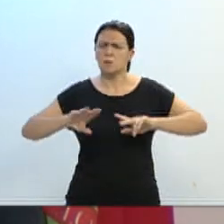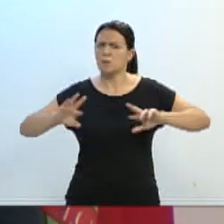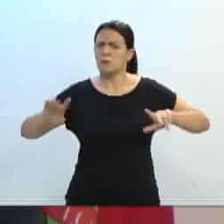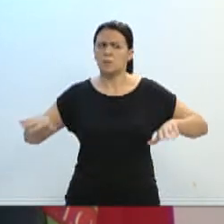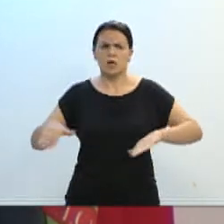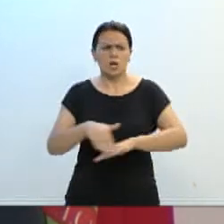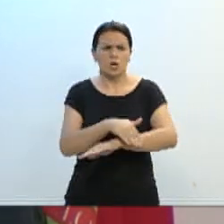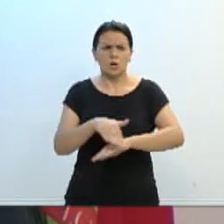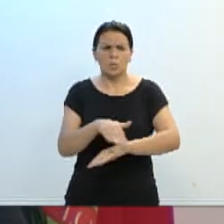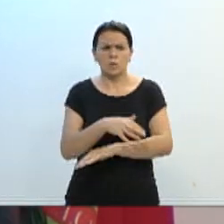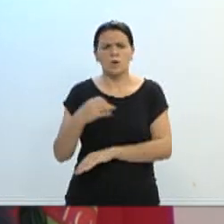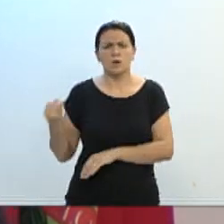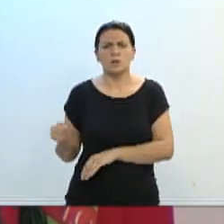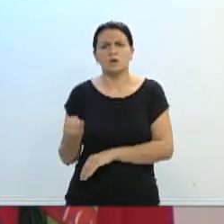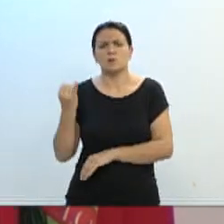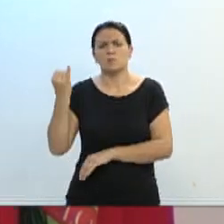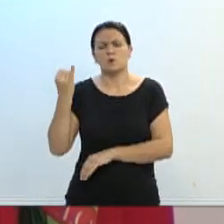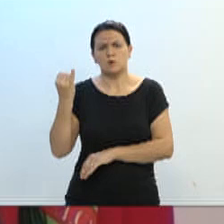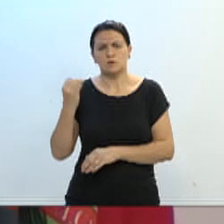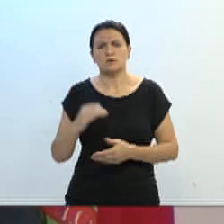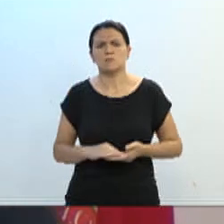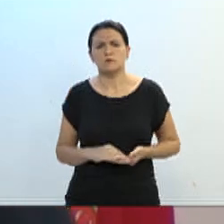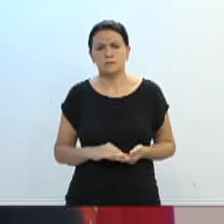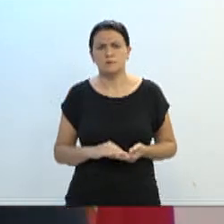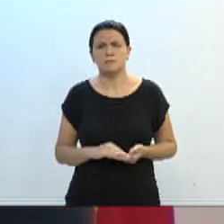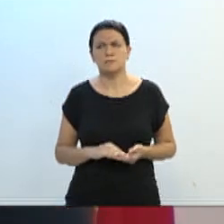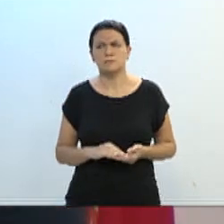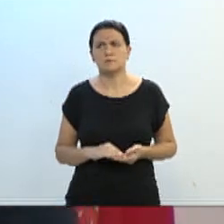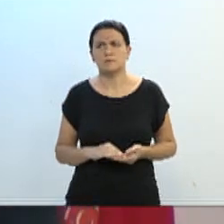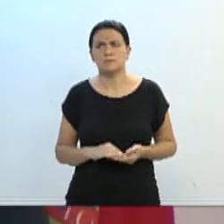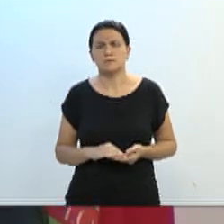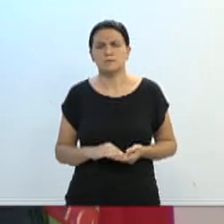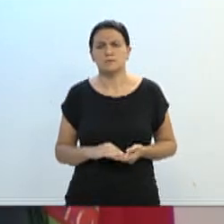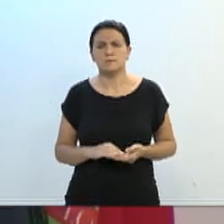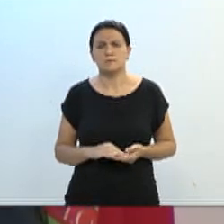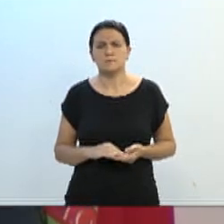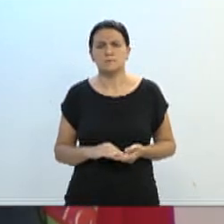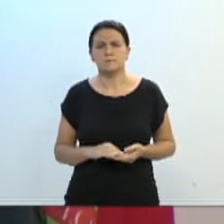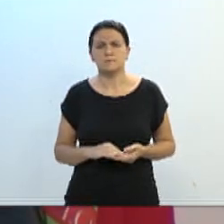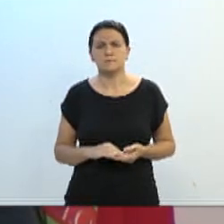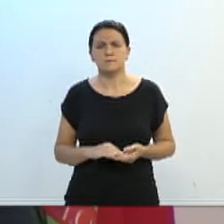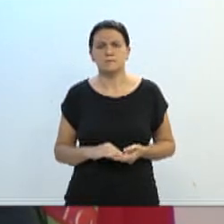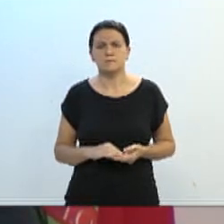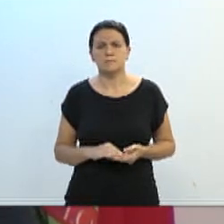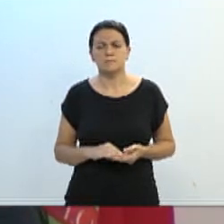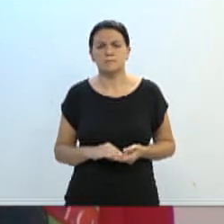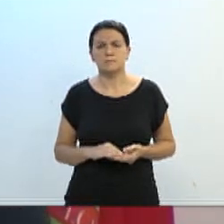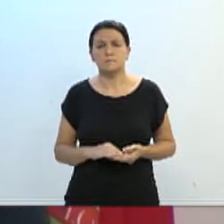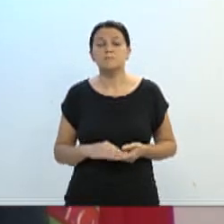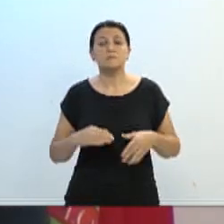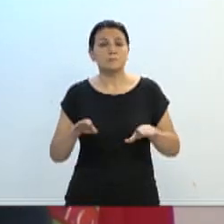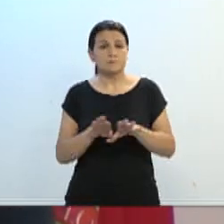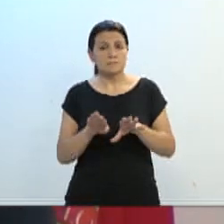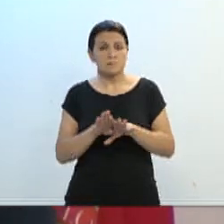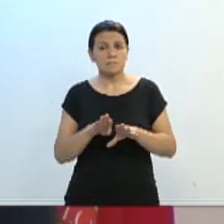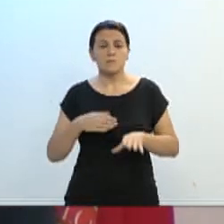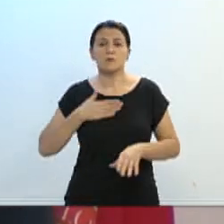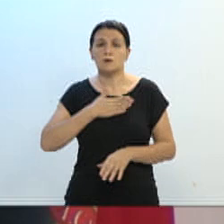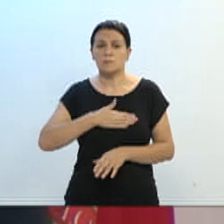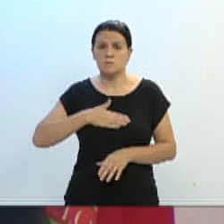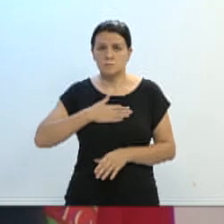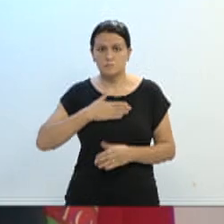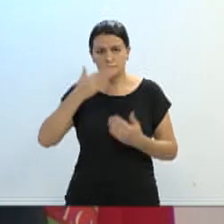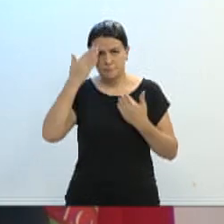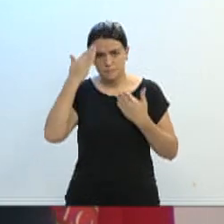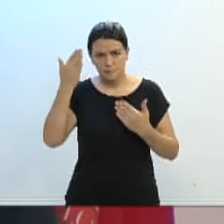importantes da mobilidade aqui do nosso município. Eu gostaria também de destacar, e agradeço